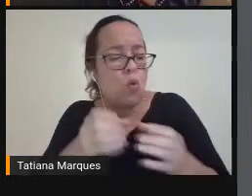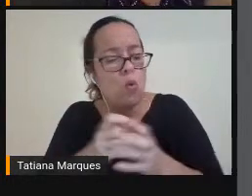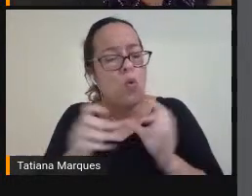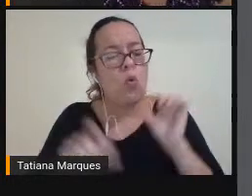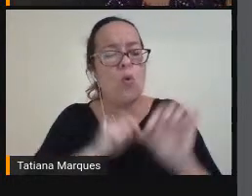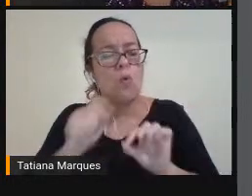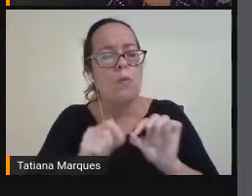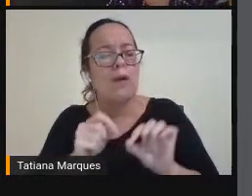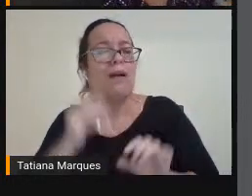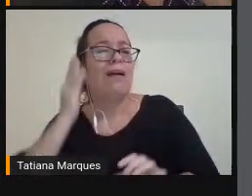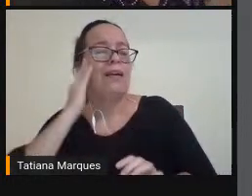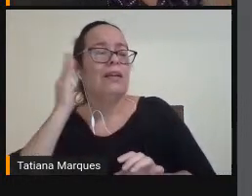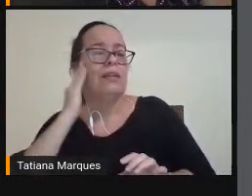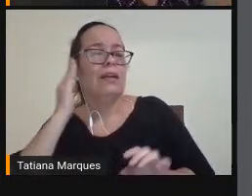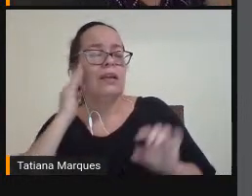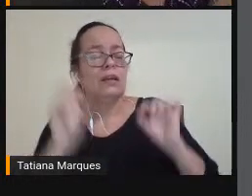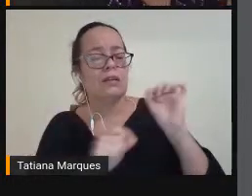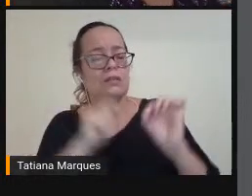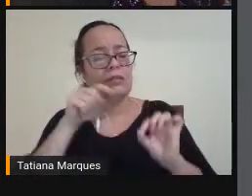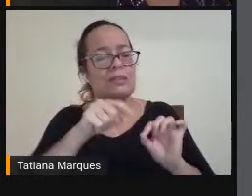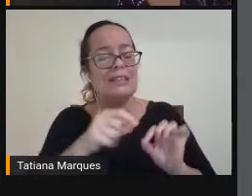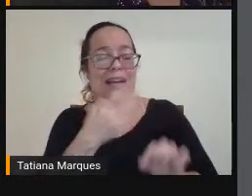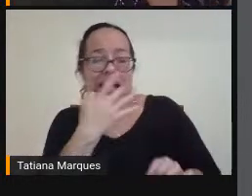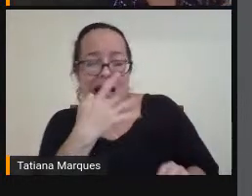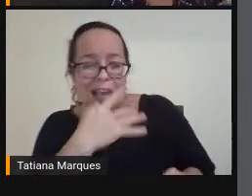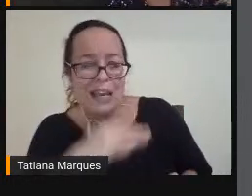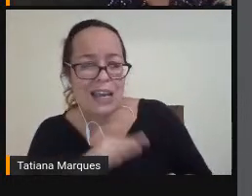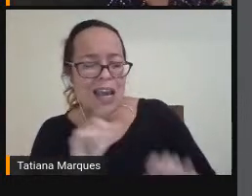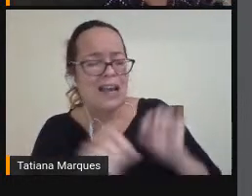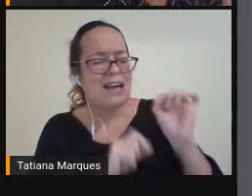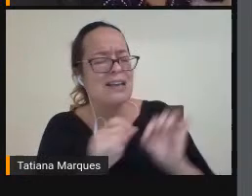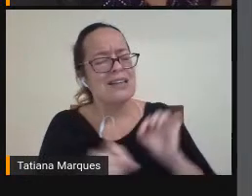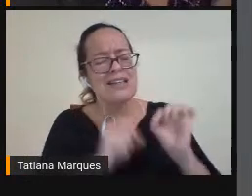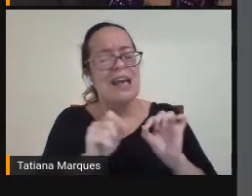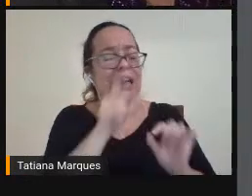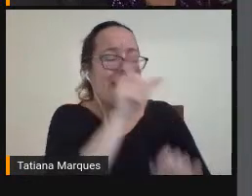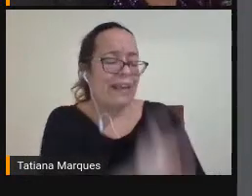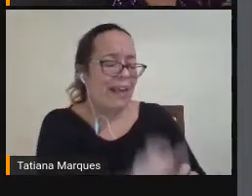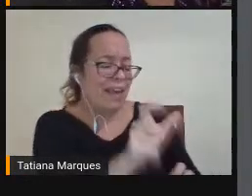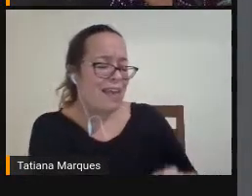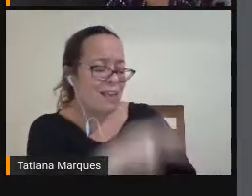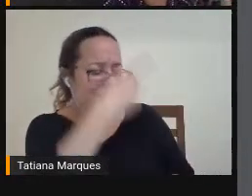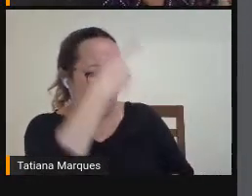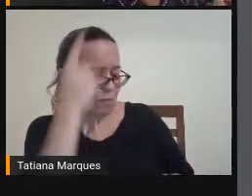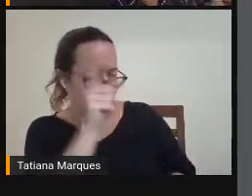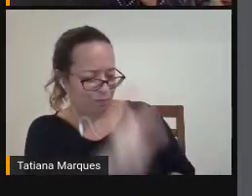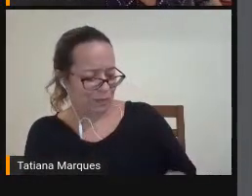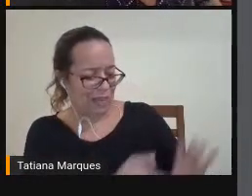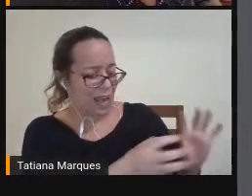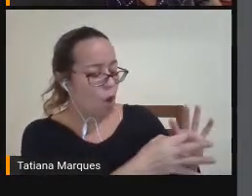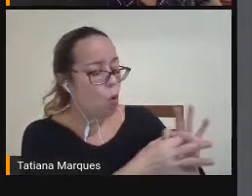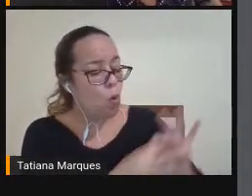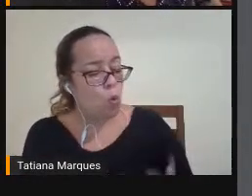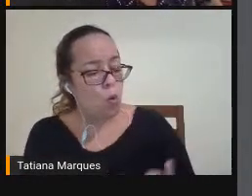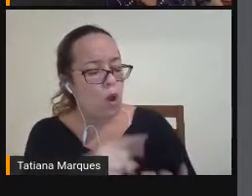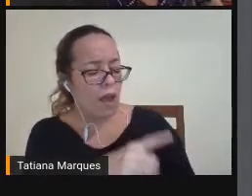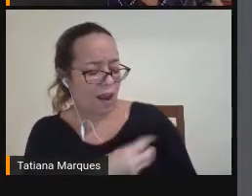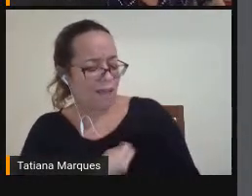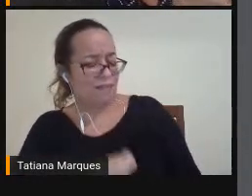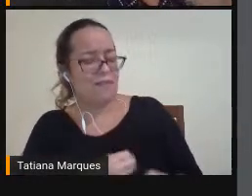Um entendimento De que criança É esta De que contexto Ela vive